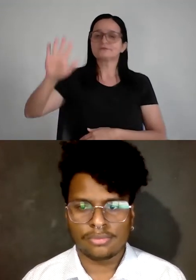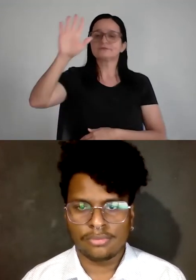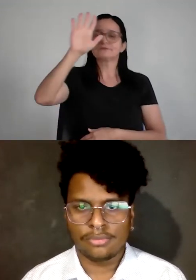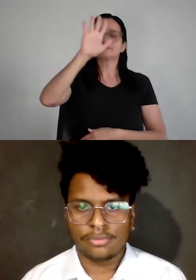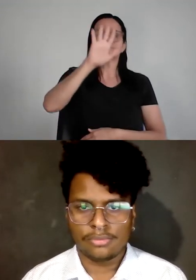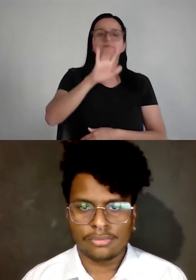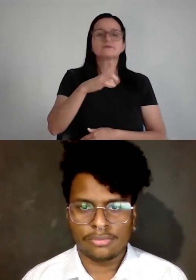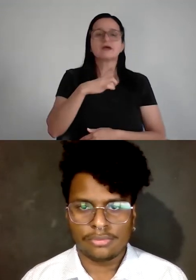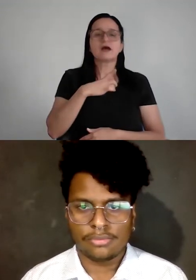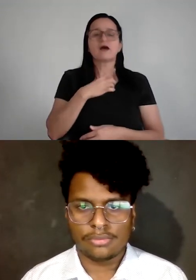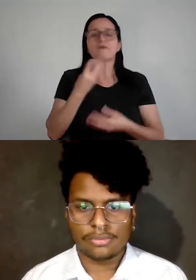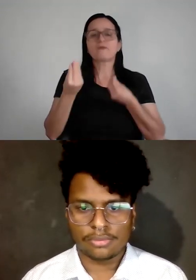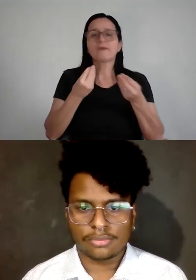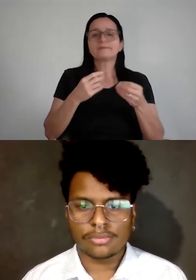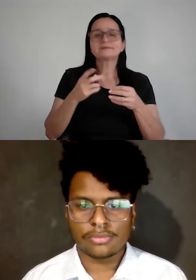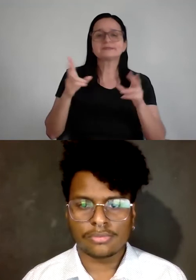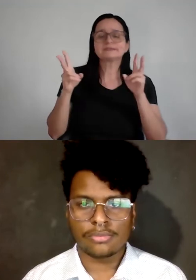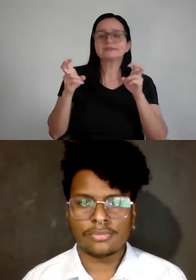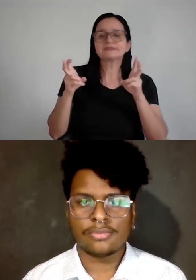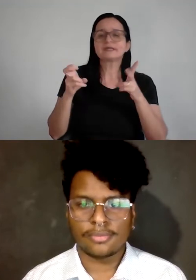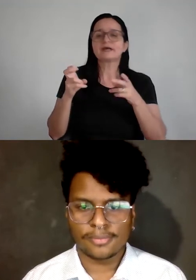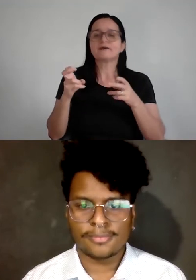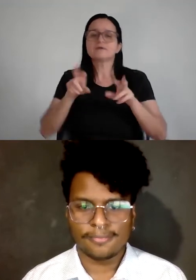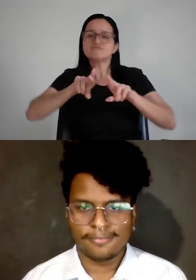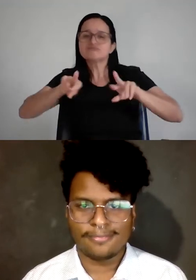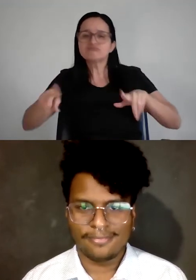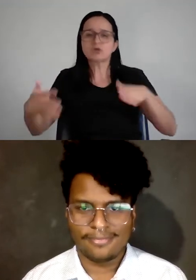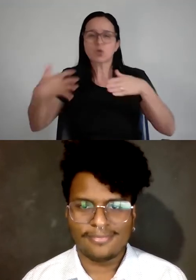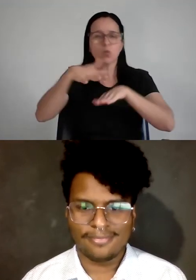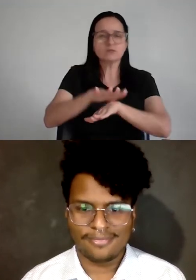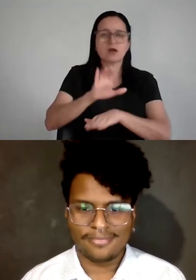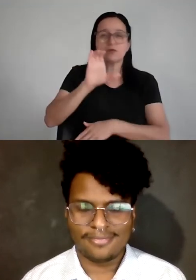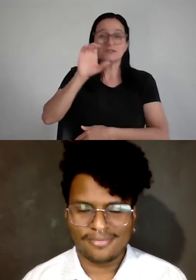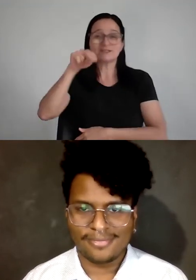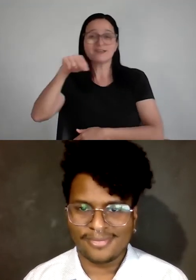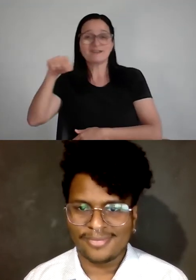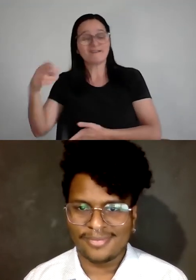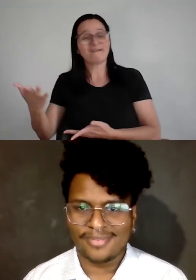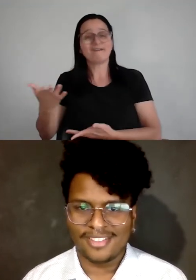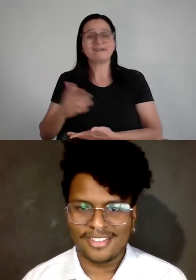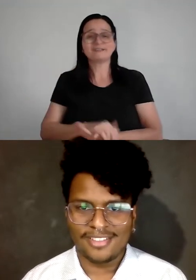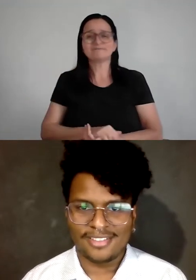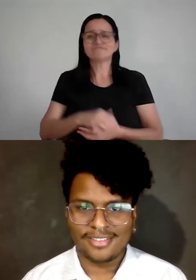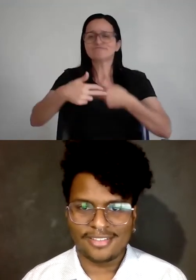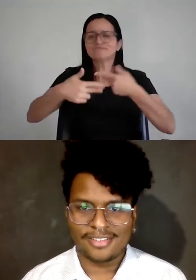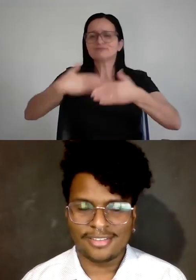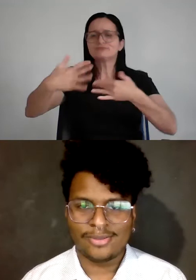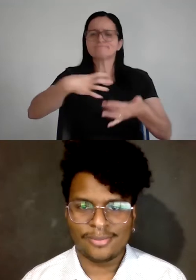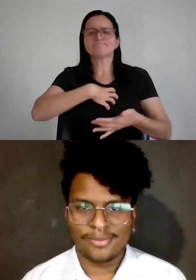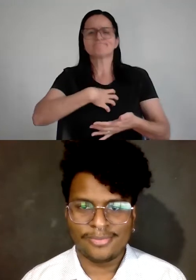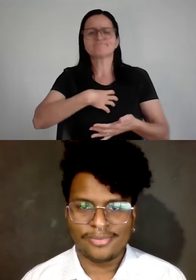diversidade, inclusão, aí você vai dar entrevista na CNN, você aparece na capa de uma revista, puta, será que eu estava preparado para isso?